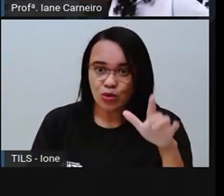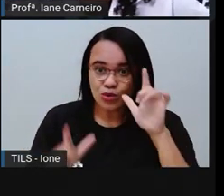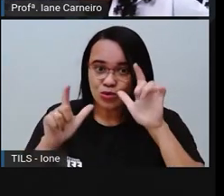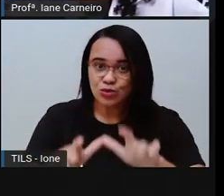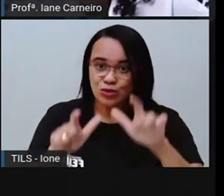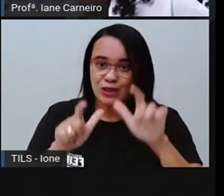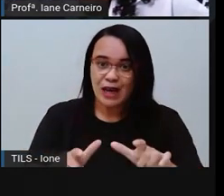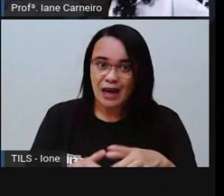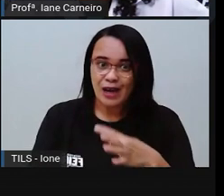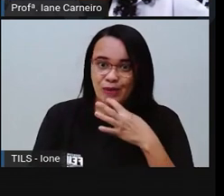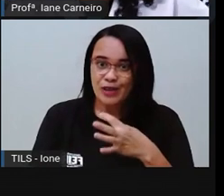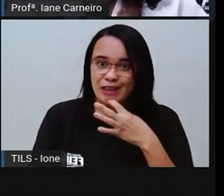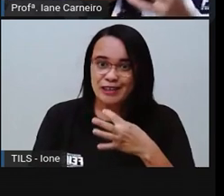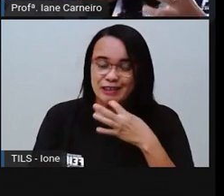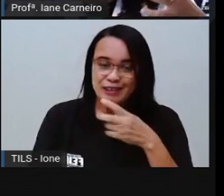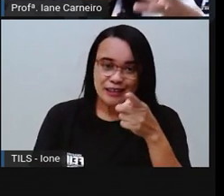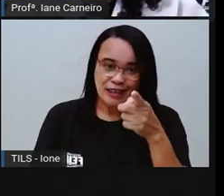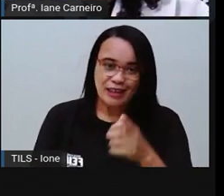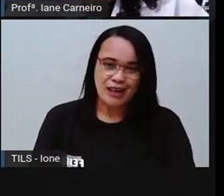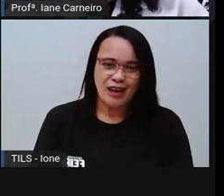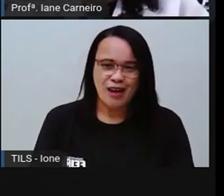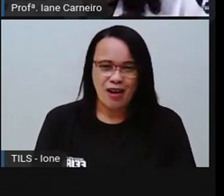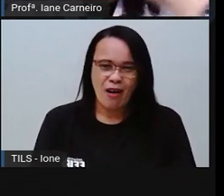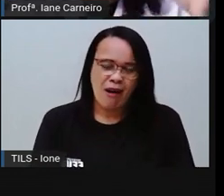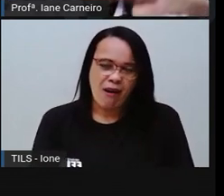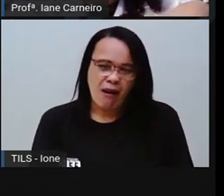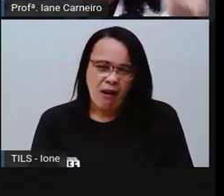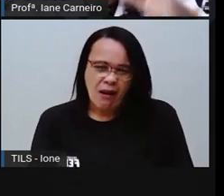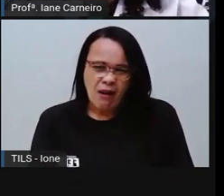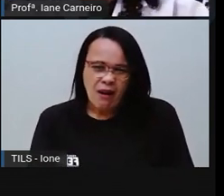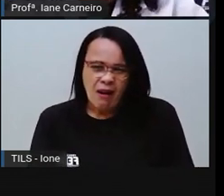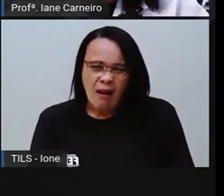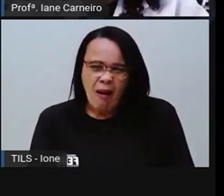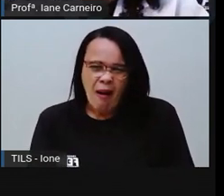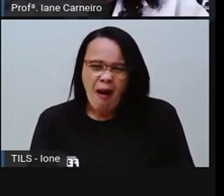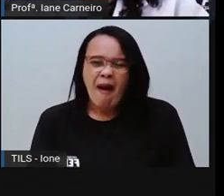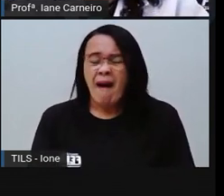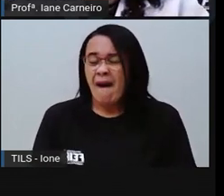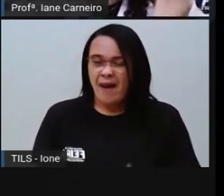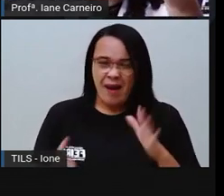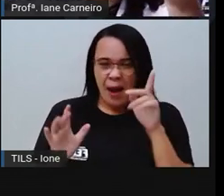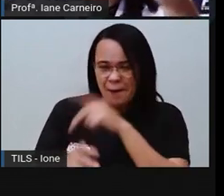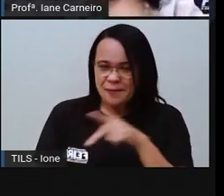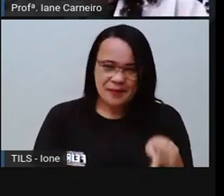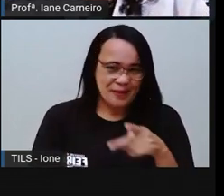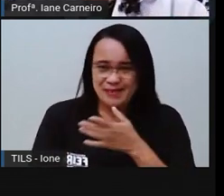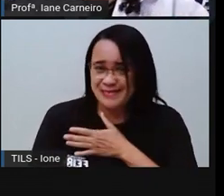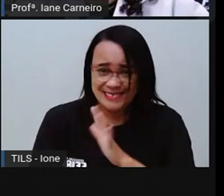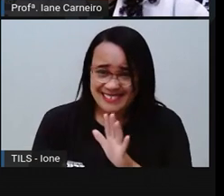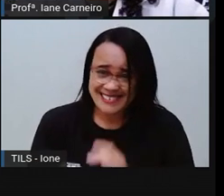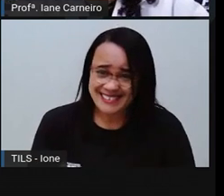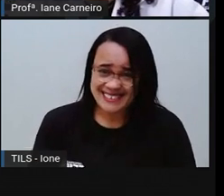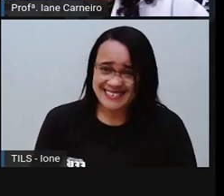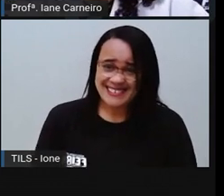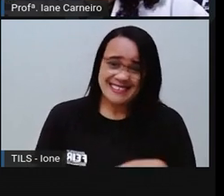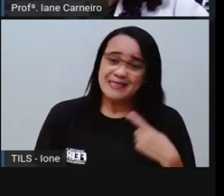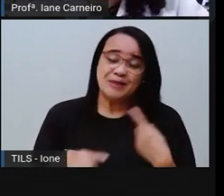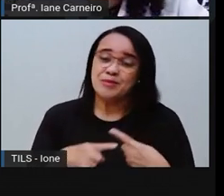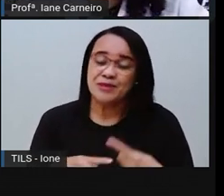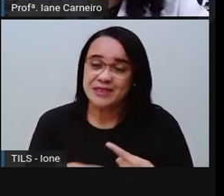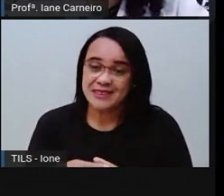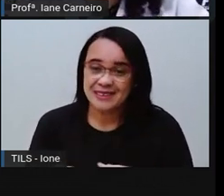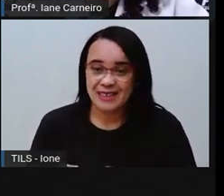esse? A PRO não gosta muito não, porque, né, tem que caminhar, tem que comprar. É o